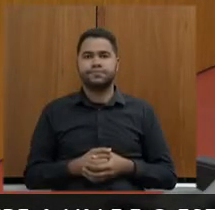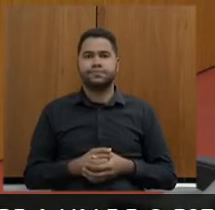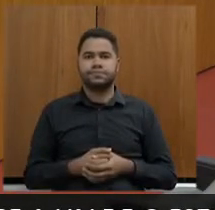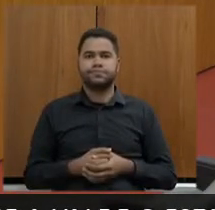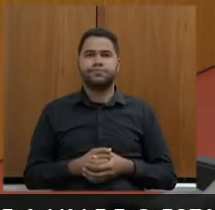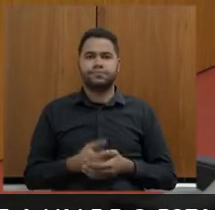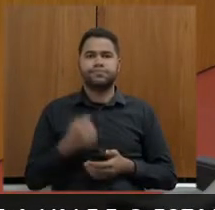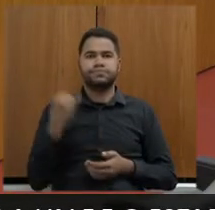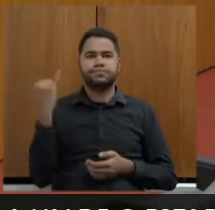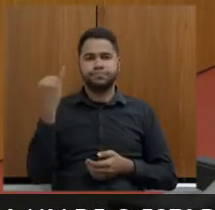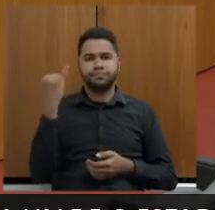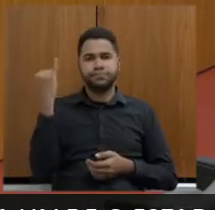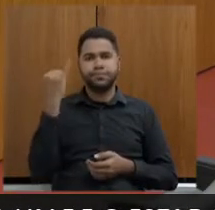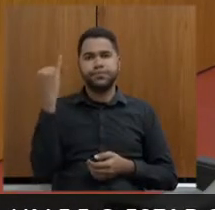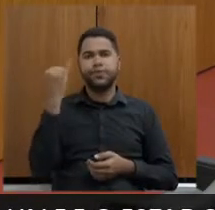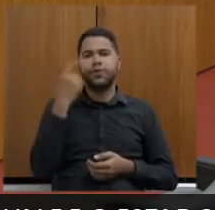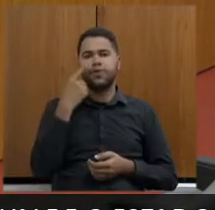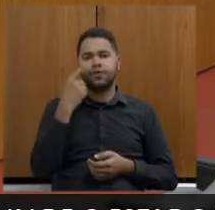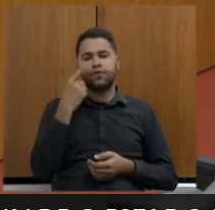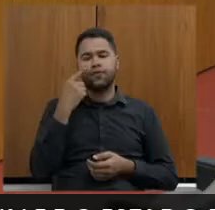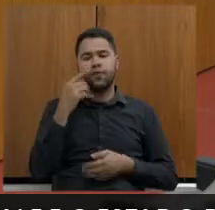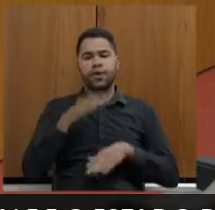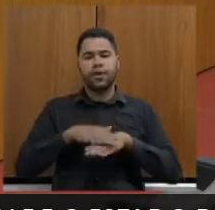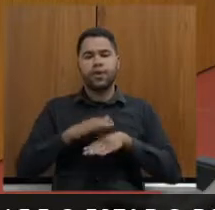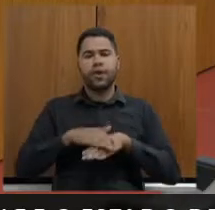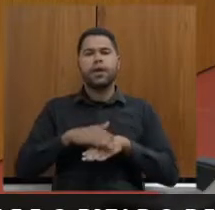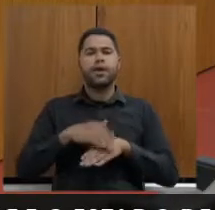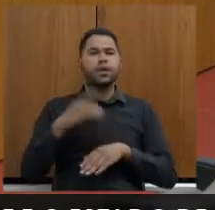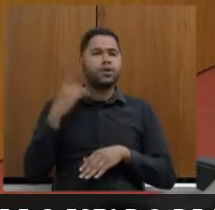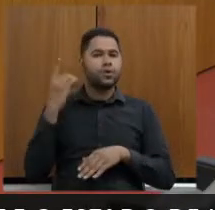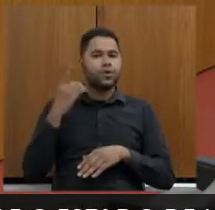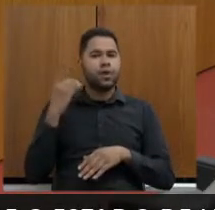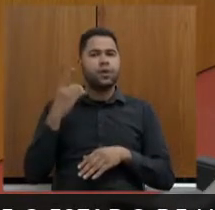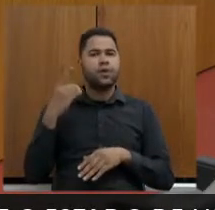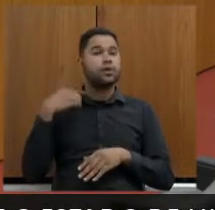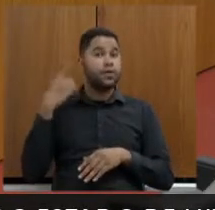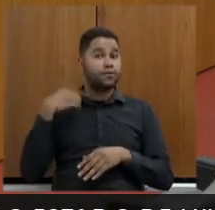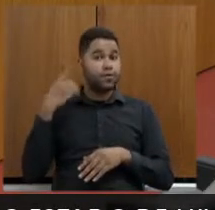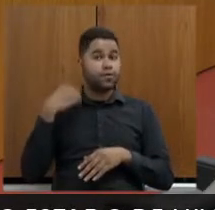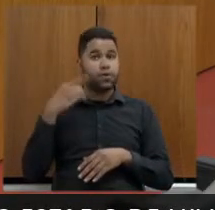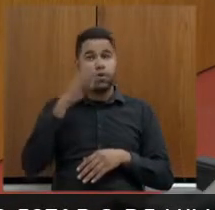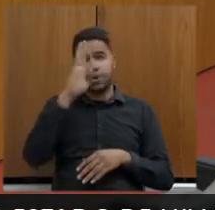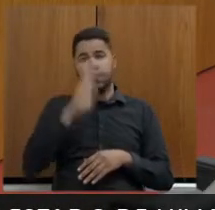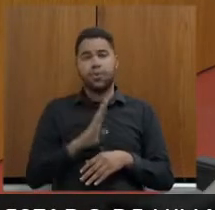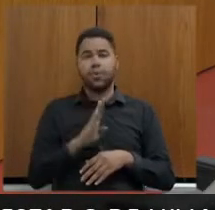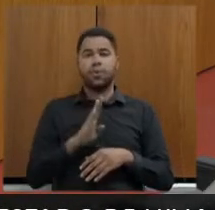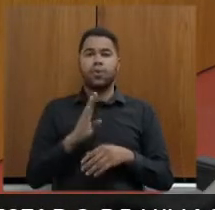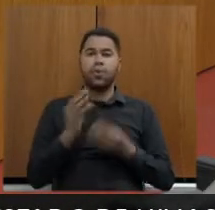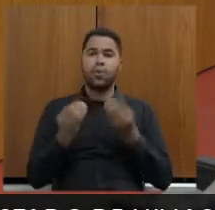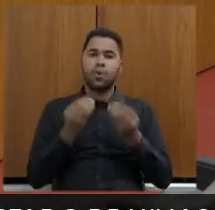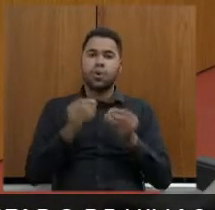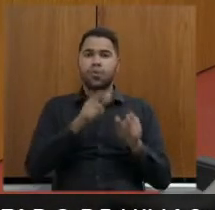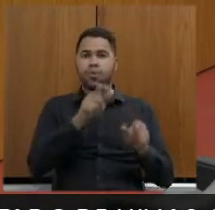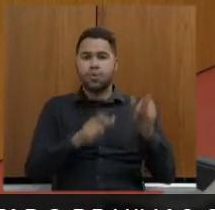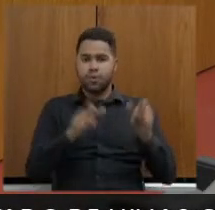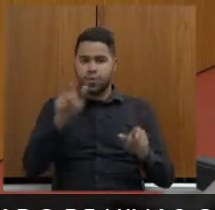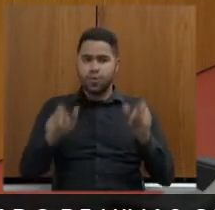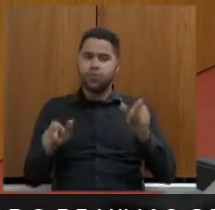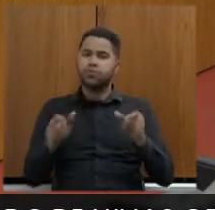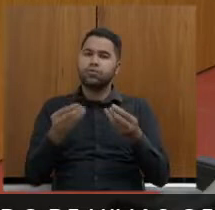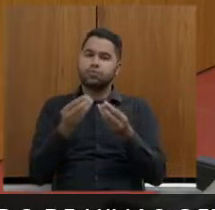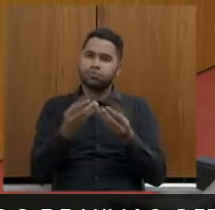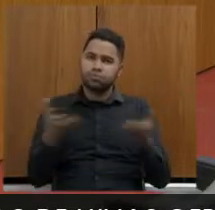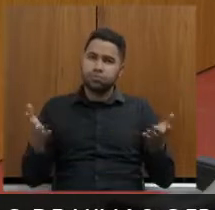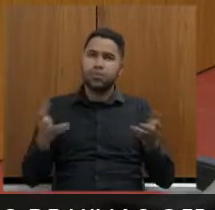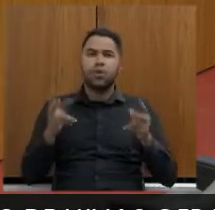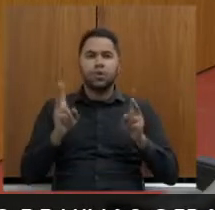importante ouvir essa posição da defensoria pública e preocupada que está com os atingidos dando a eles